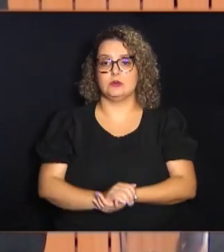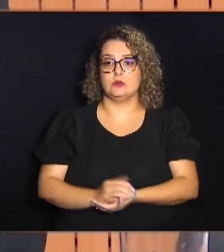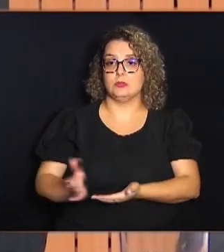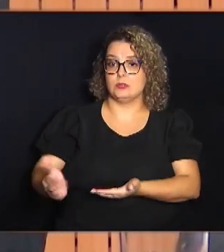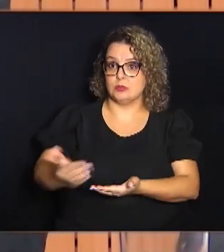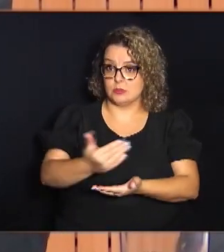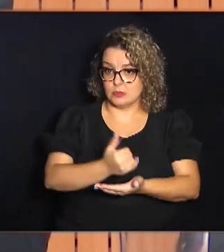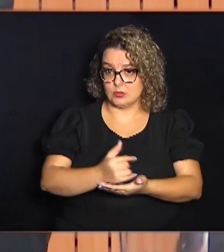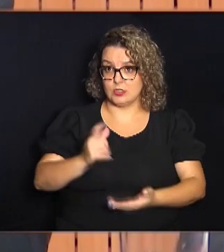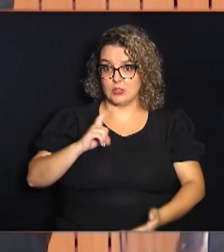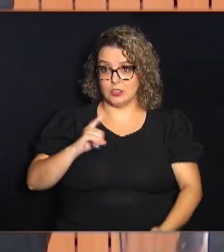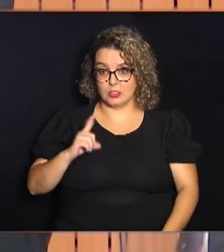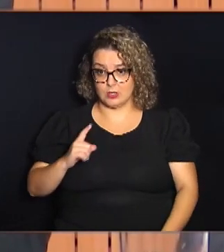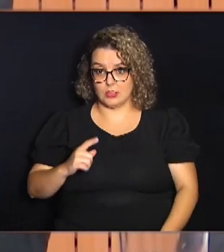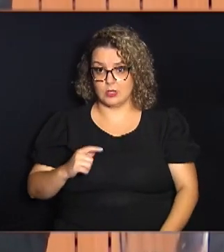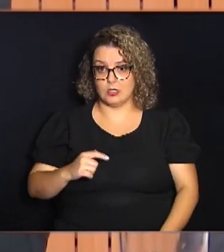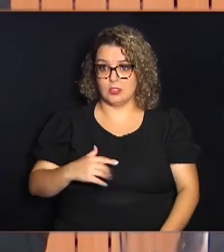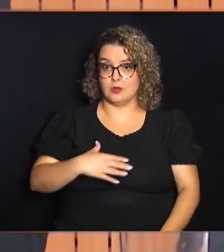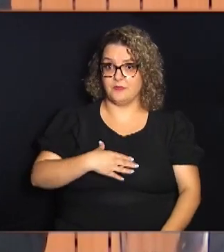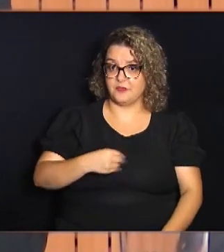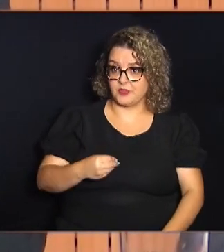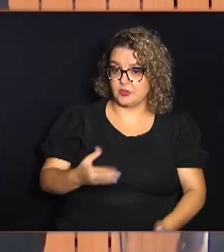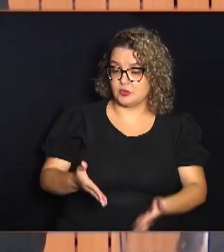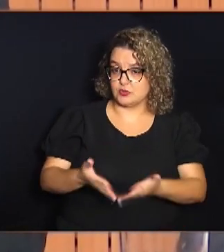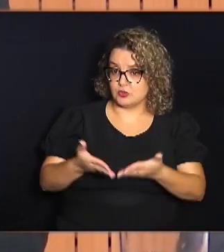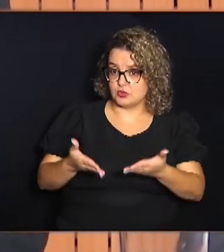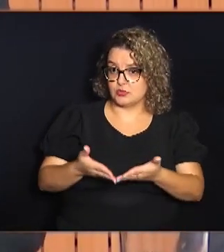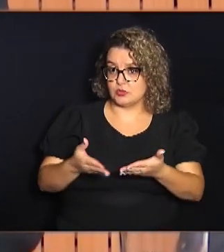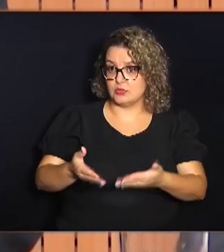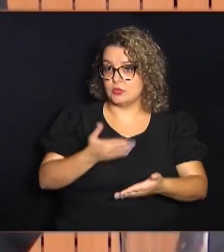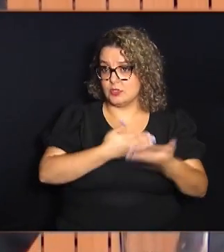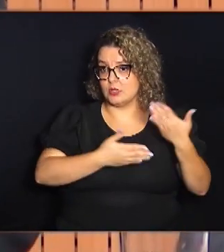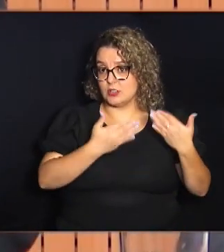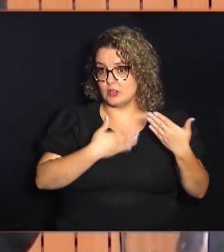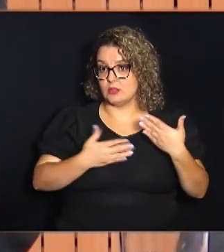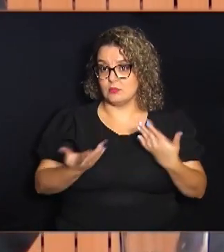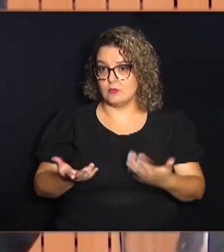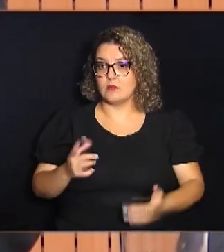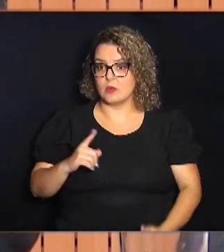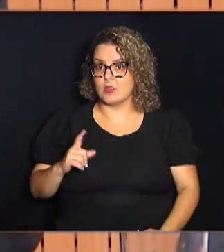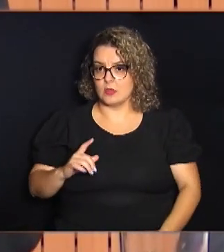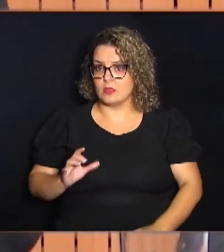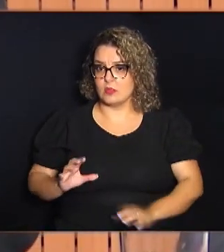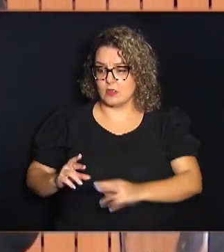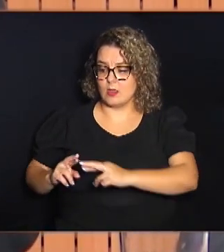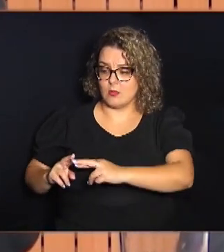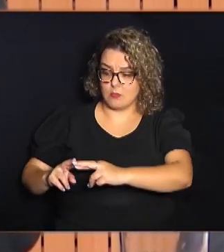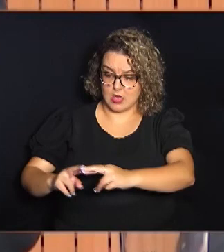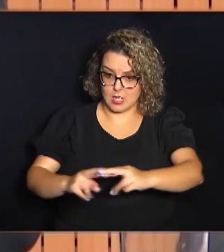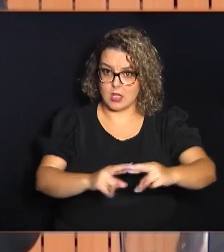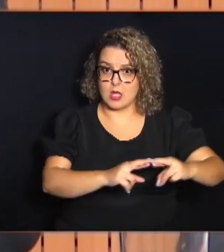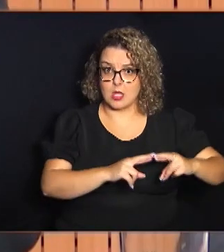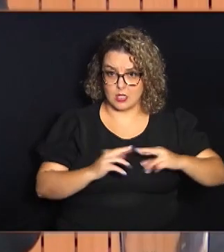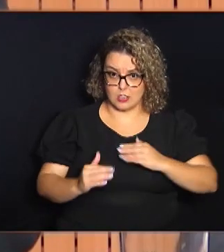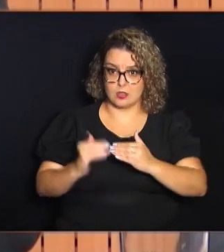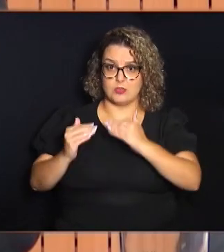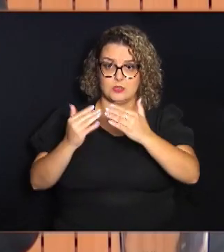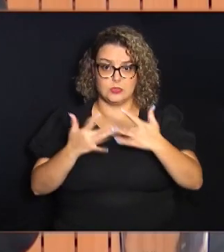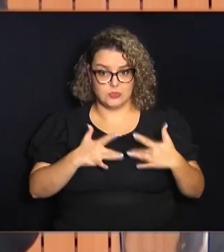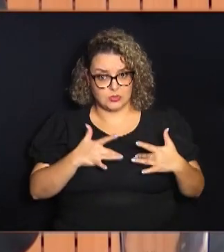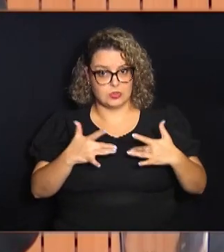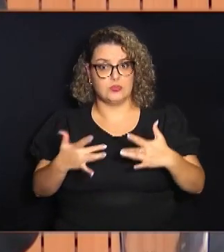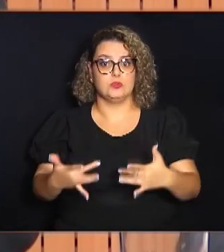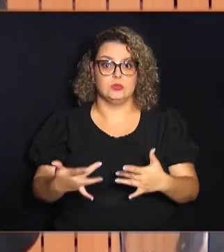temos os Filhos da Pobreza, a Antiga Toca de Achei. A gente criou uma rede de solidariedade,